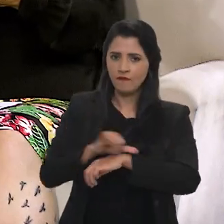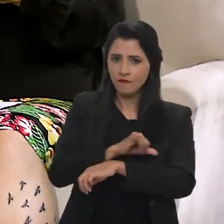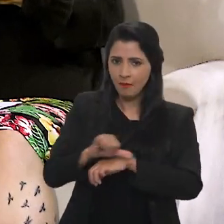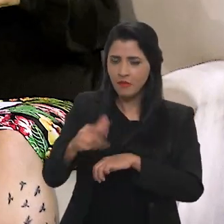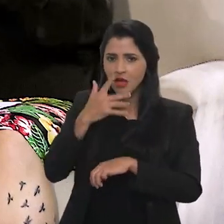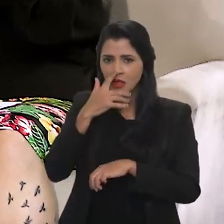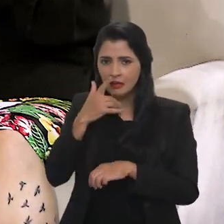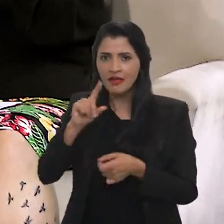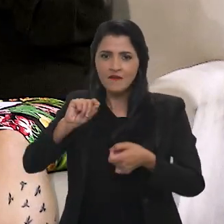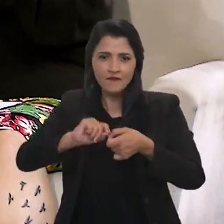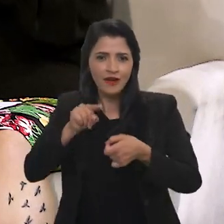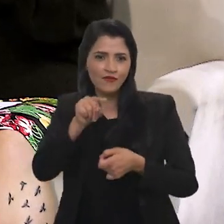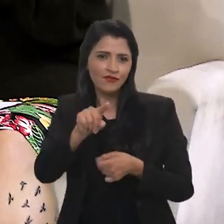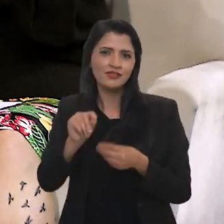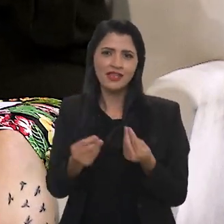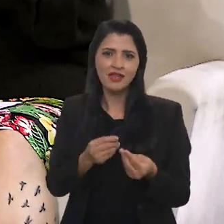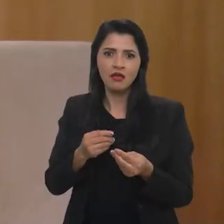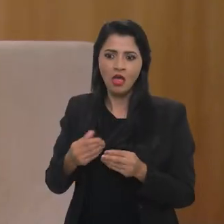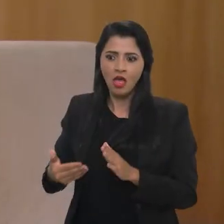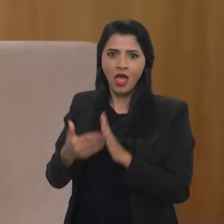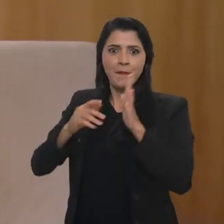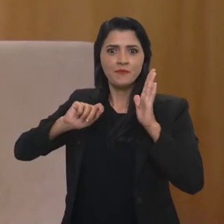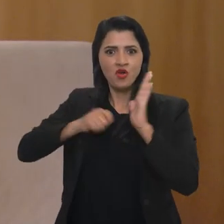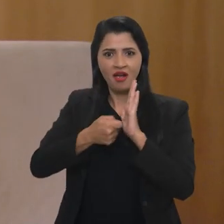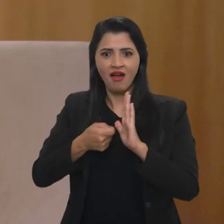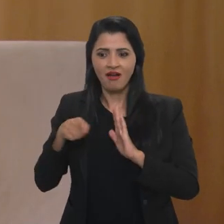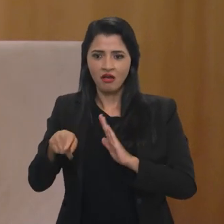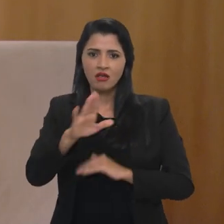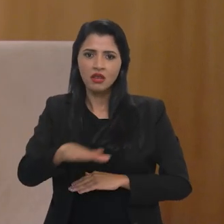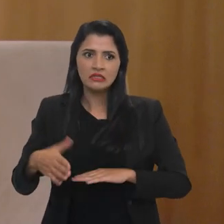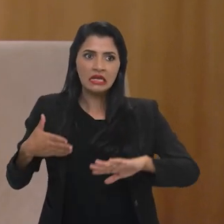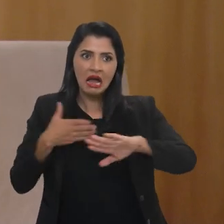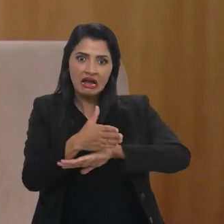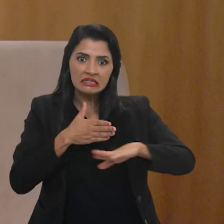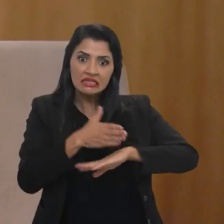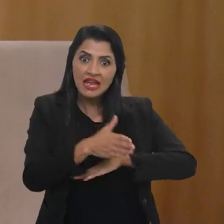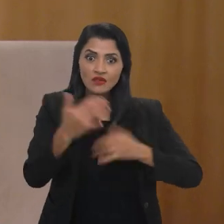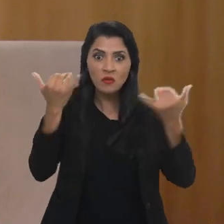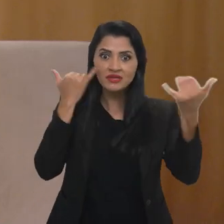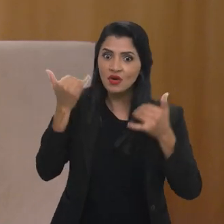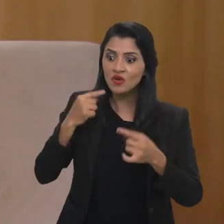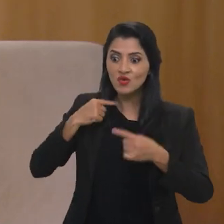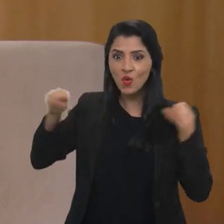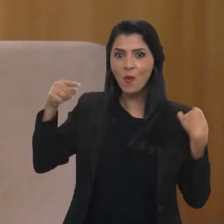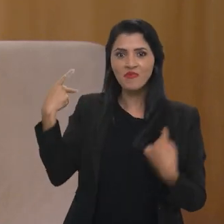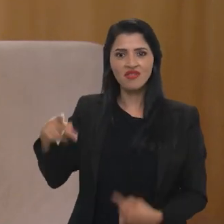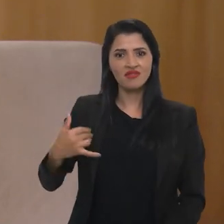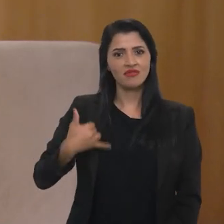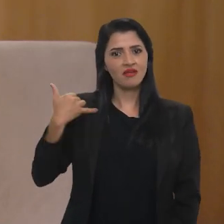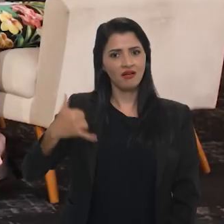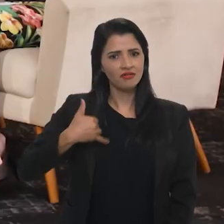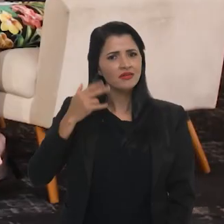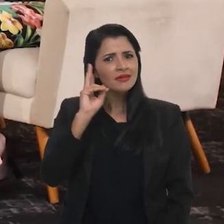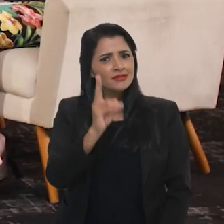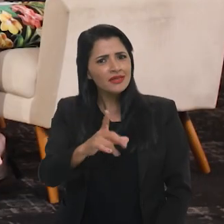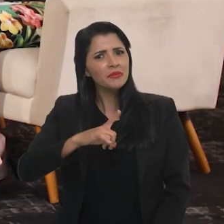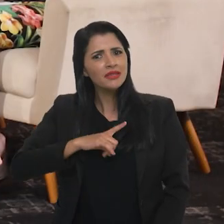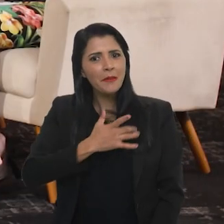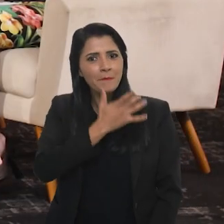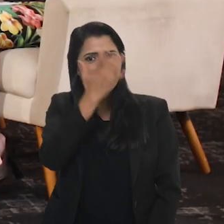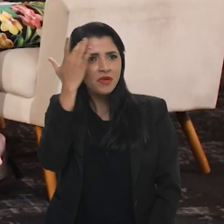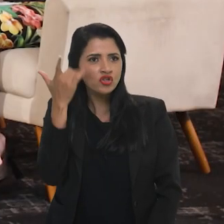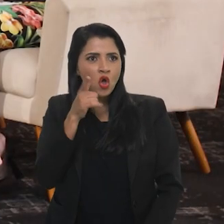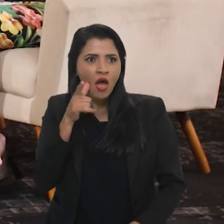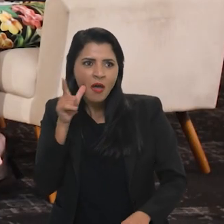ferramenta que faça com que você impeça que a criança tenha acesso a algo que não é para a idade dela, ainda assim, tem sempre